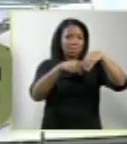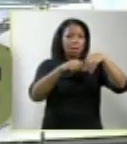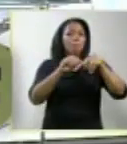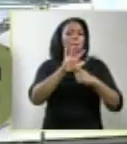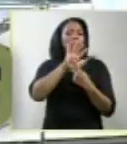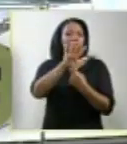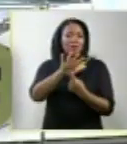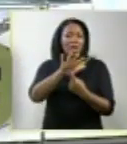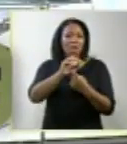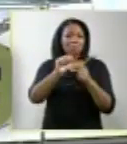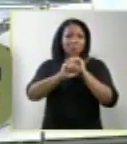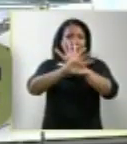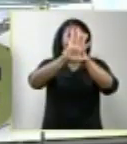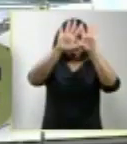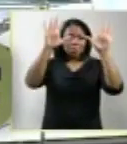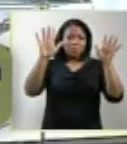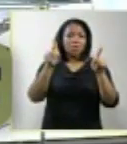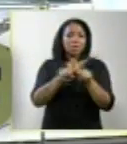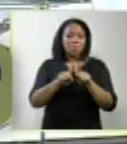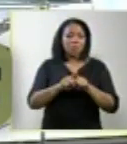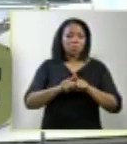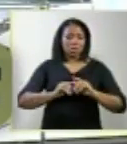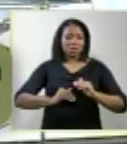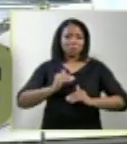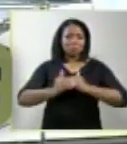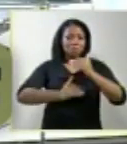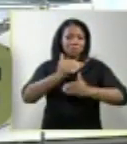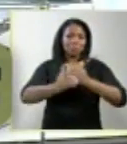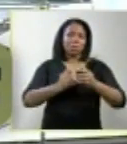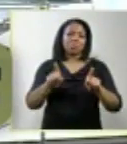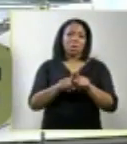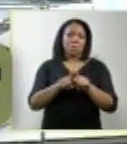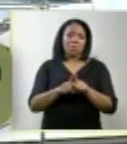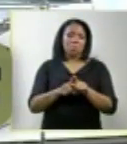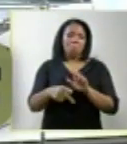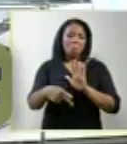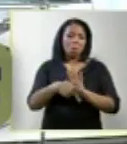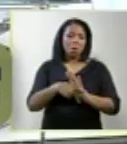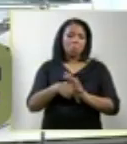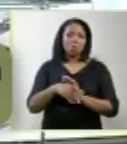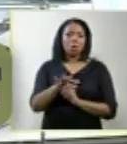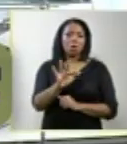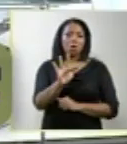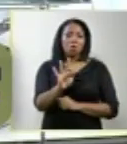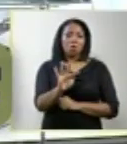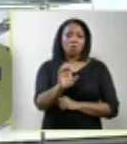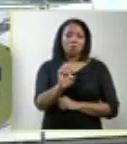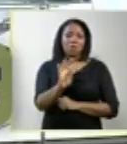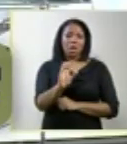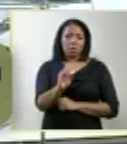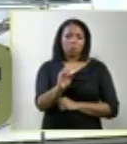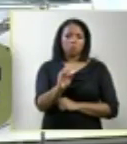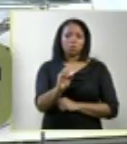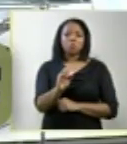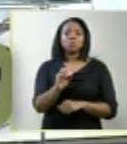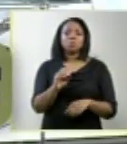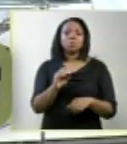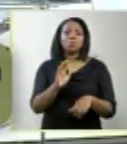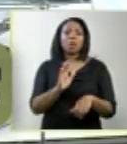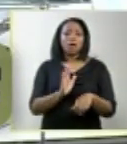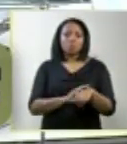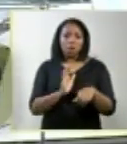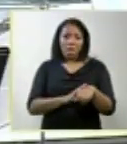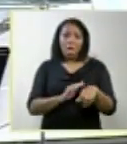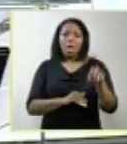desenvolvimento no feto à esquerda. Estou tentando trazer a setinha. O feto à esquerda, o desenvolvimento de